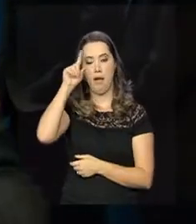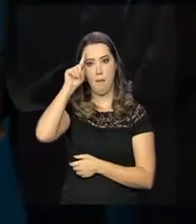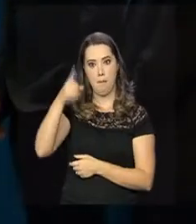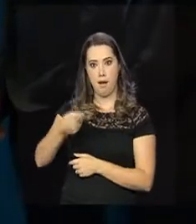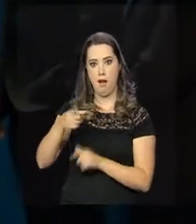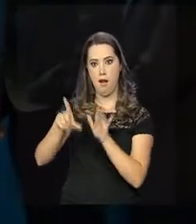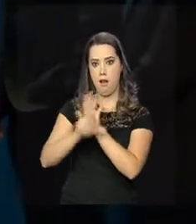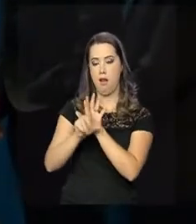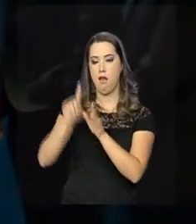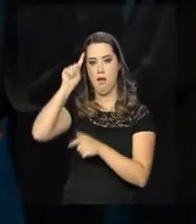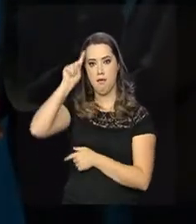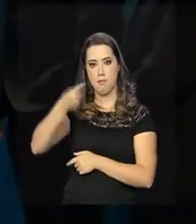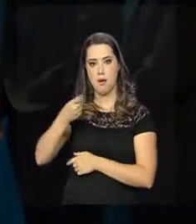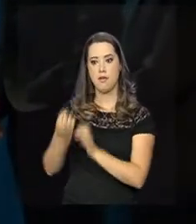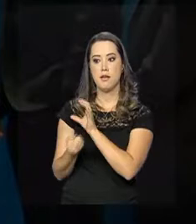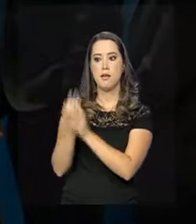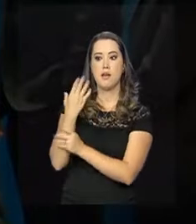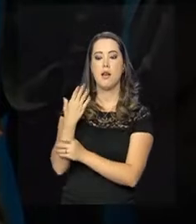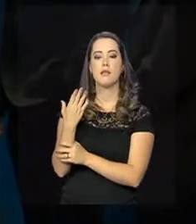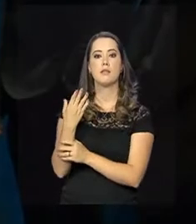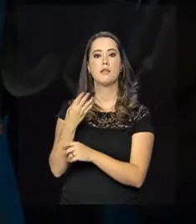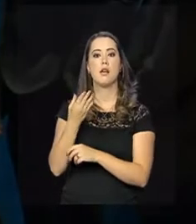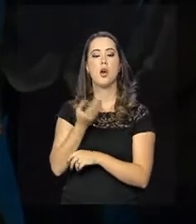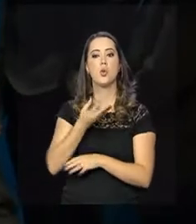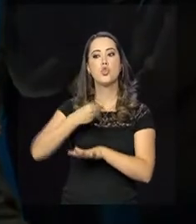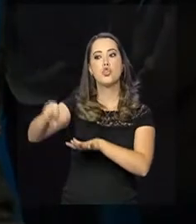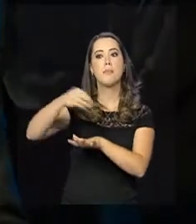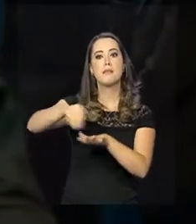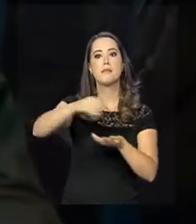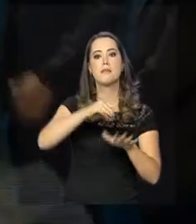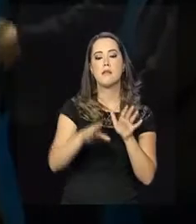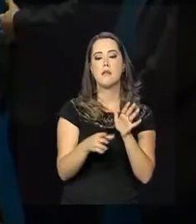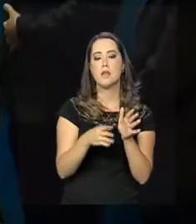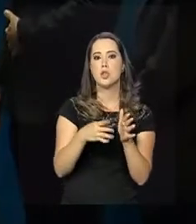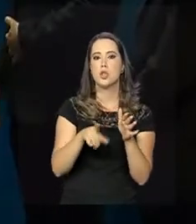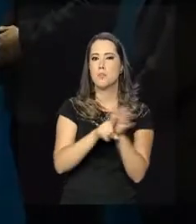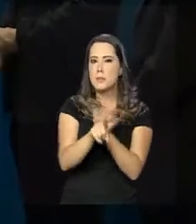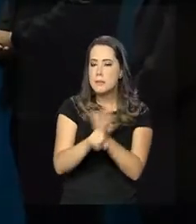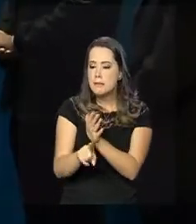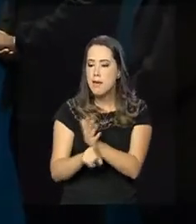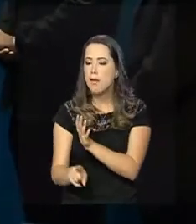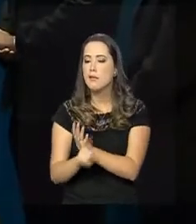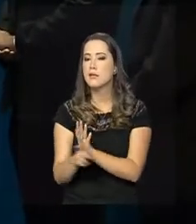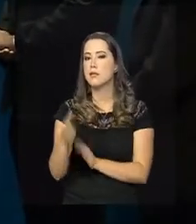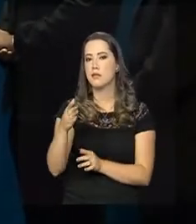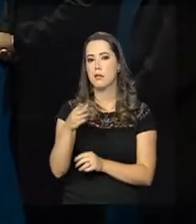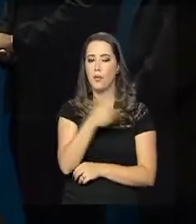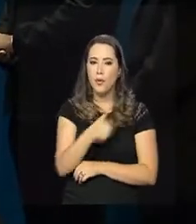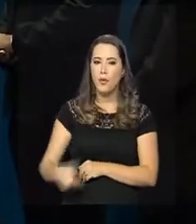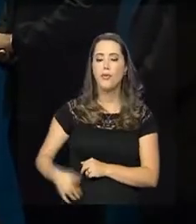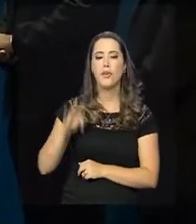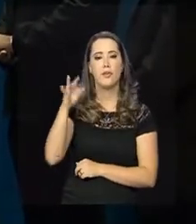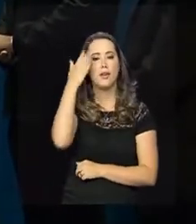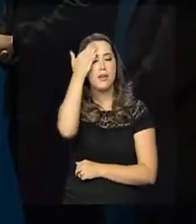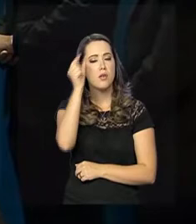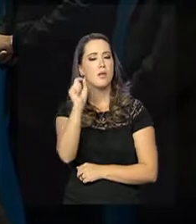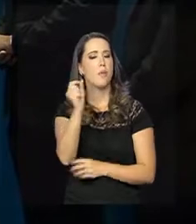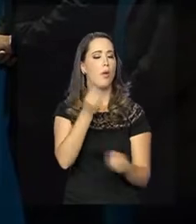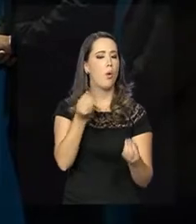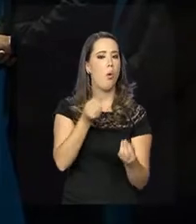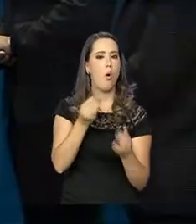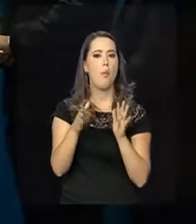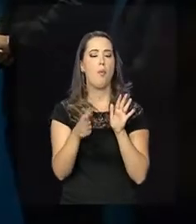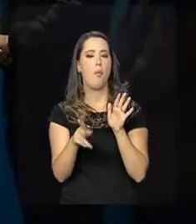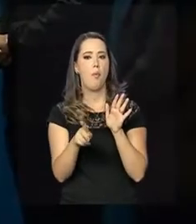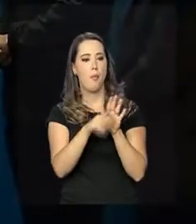têm a obrigação de gerar e de fornecer dados atualizados para a União, para facilitar a elaboração aí de políticas públicas.